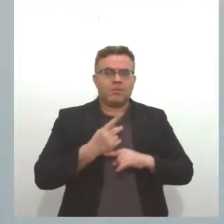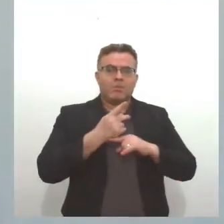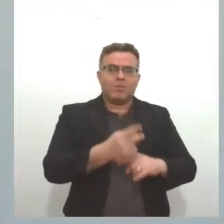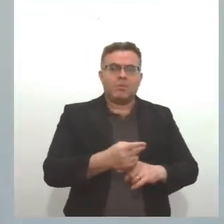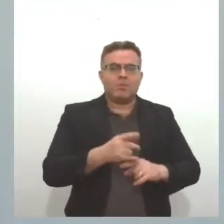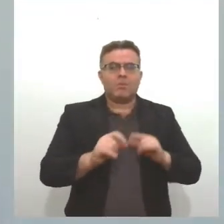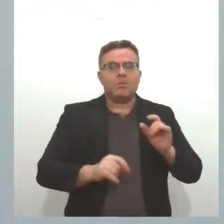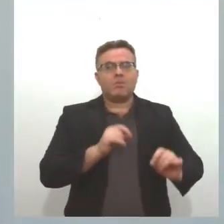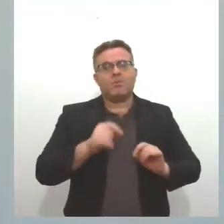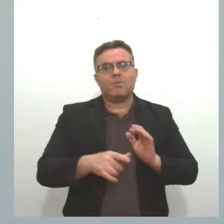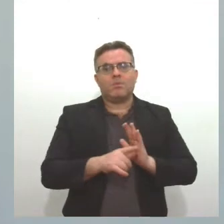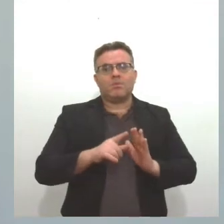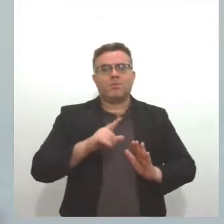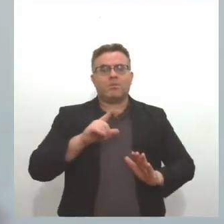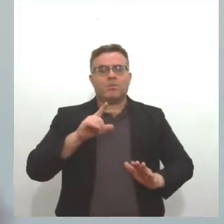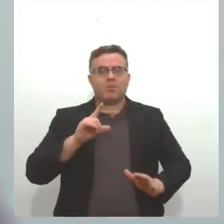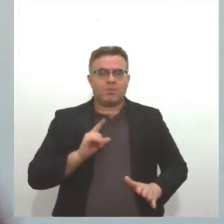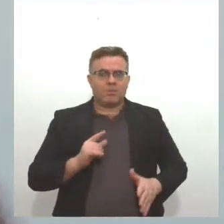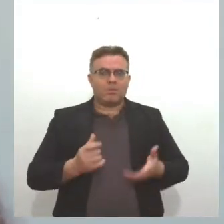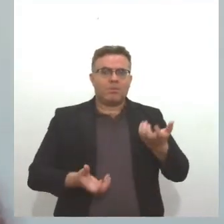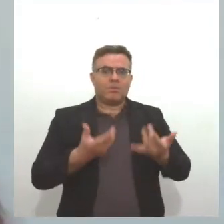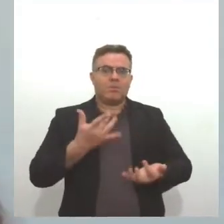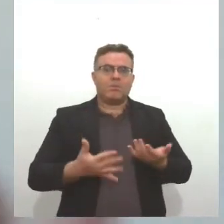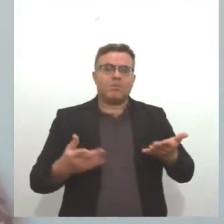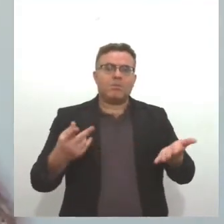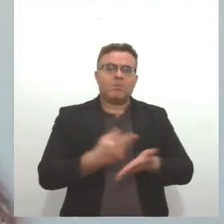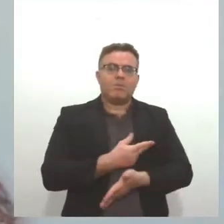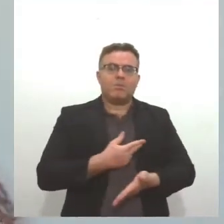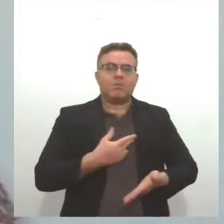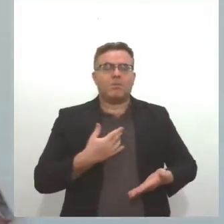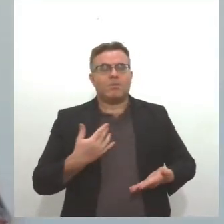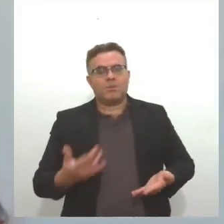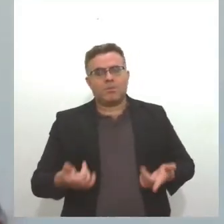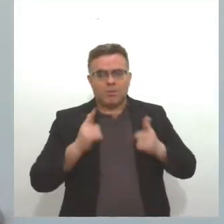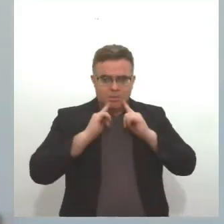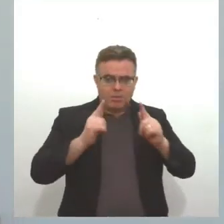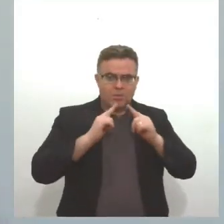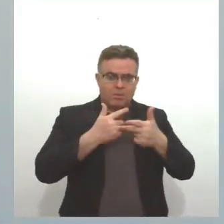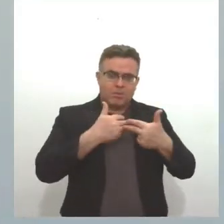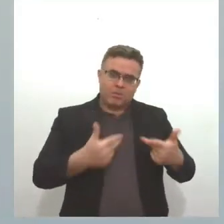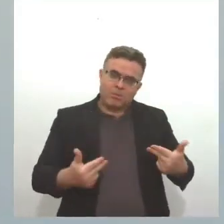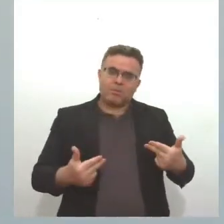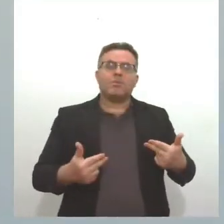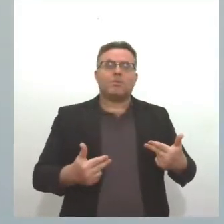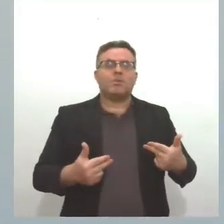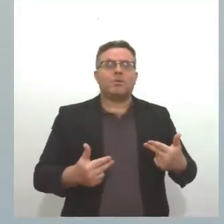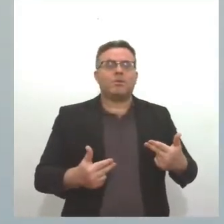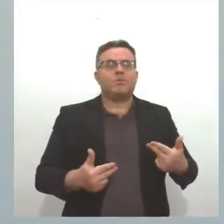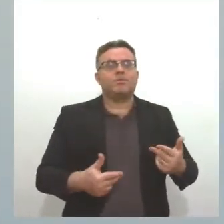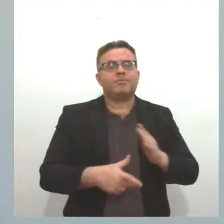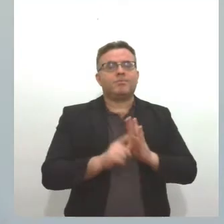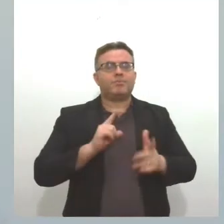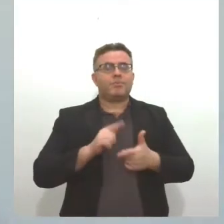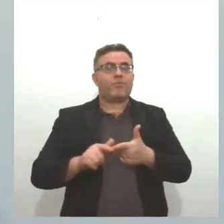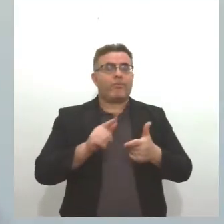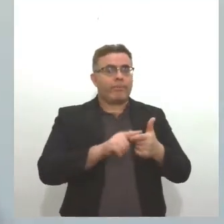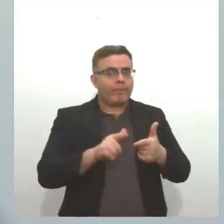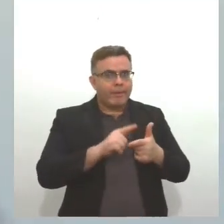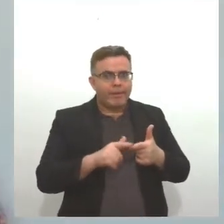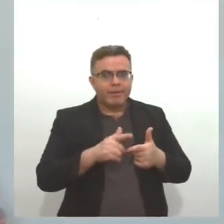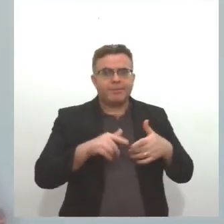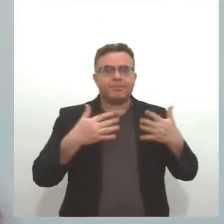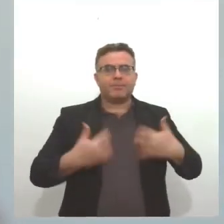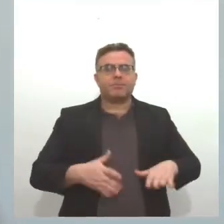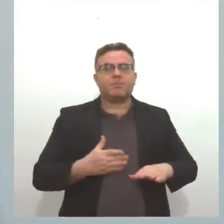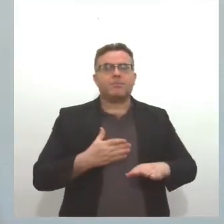Bombeiros, antes que incidentes como esse venham a acontecer, ou denúncias, que tudo isso aí gera toda uma problemática, o Corpo de Bombeiros vai até o